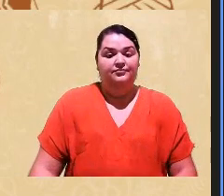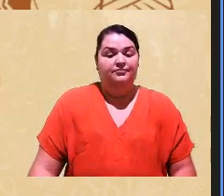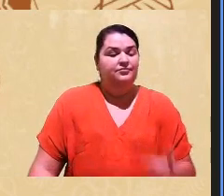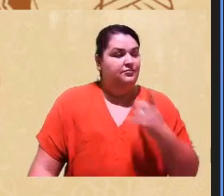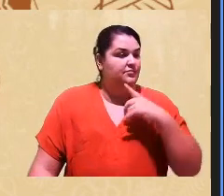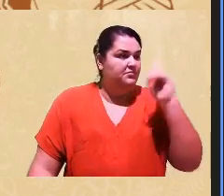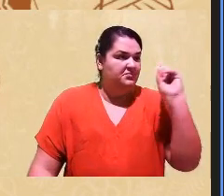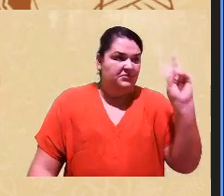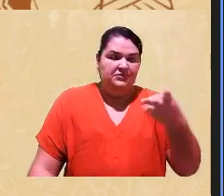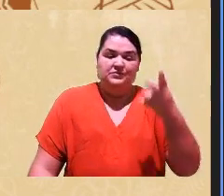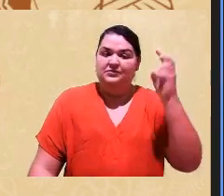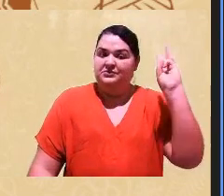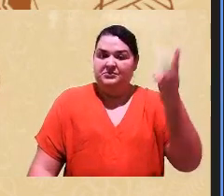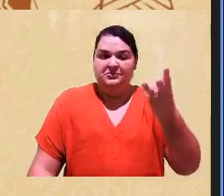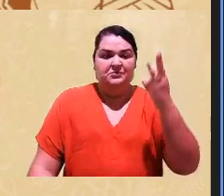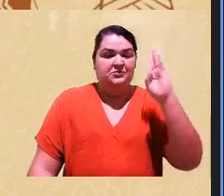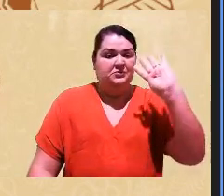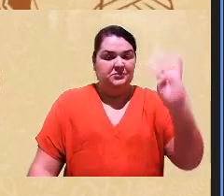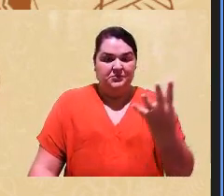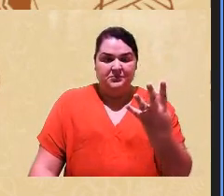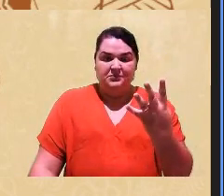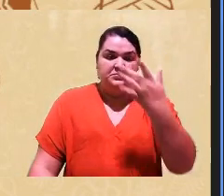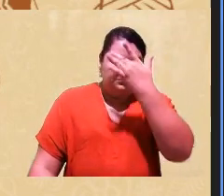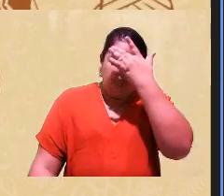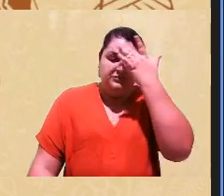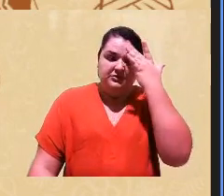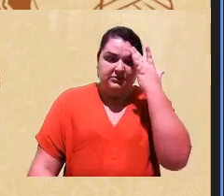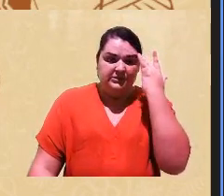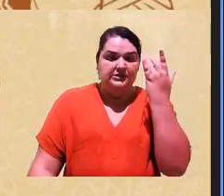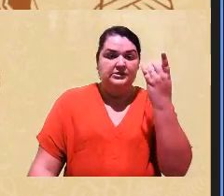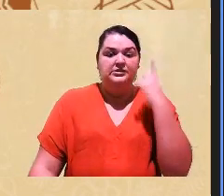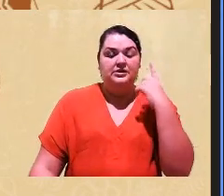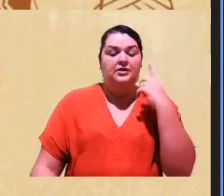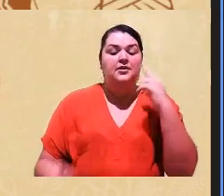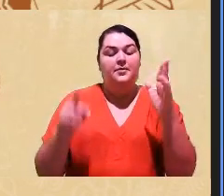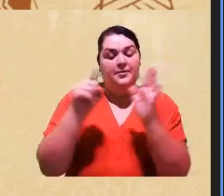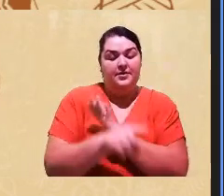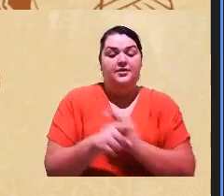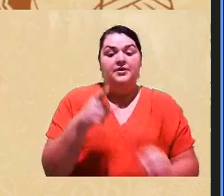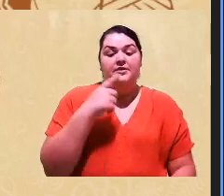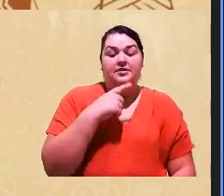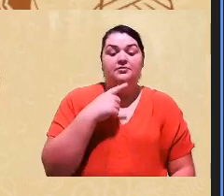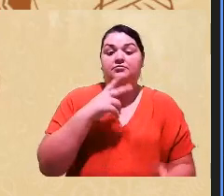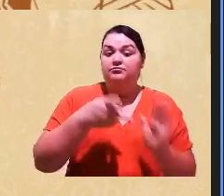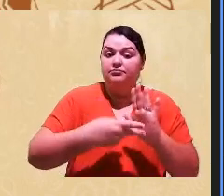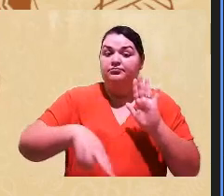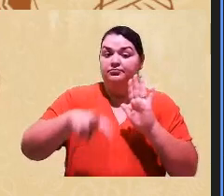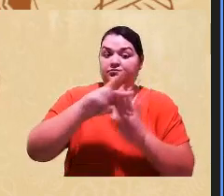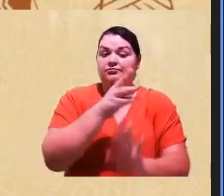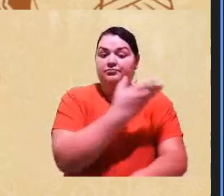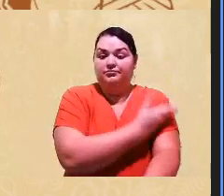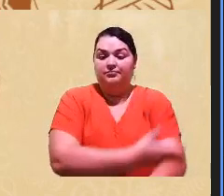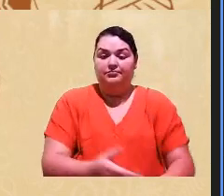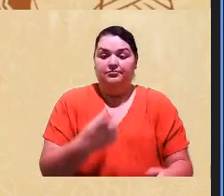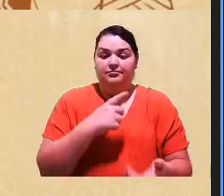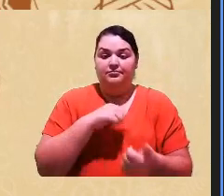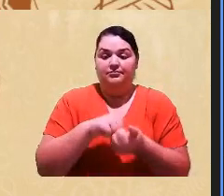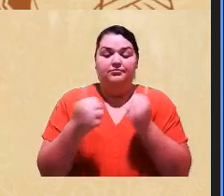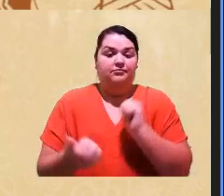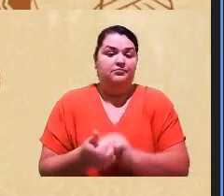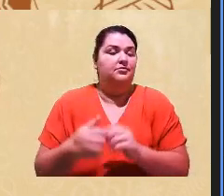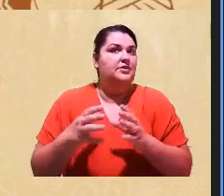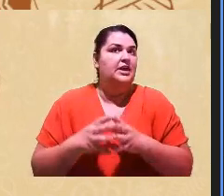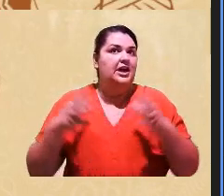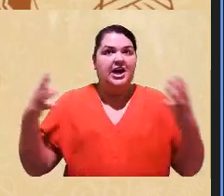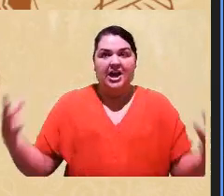três mil, quatro mil, e nas bancas telepresidenciais, para quem perguntou aí, a incidência de brancos transfigurados é altíssima,